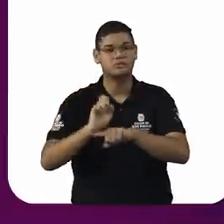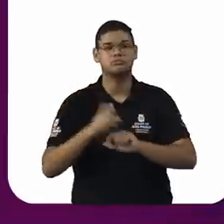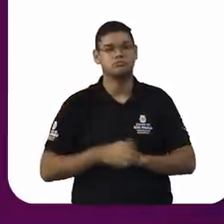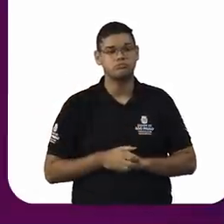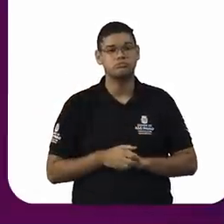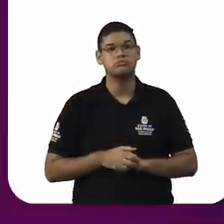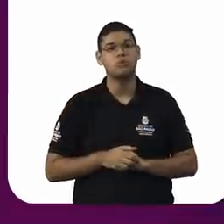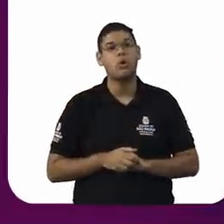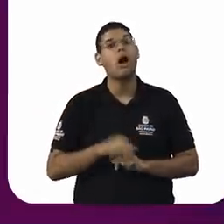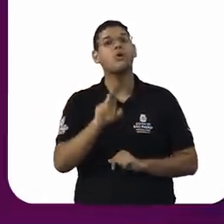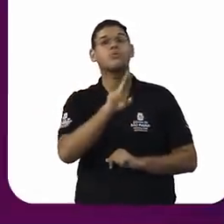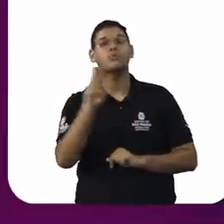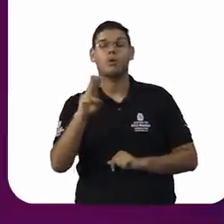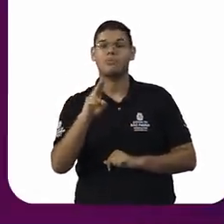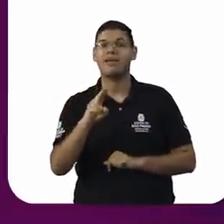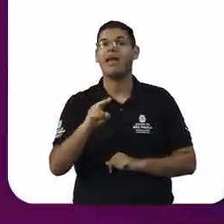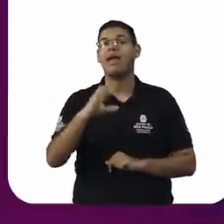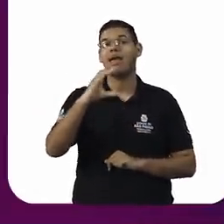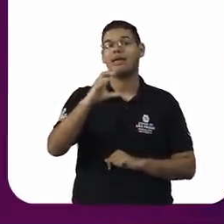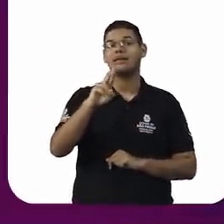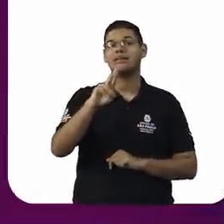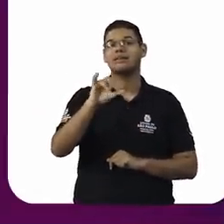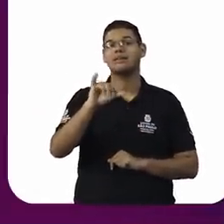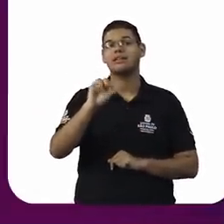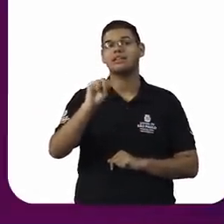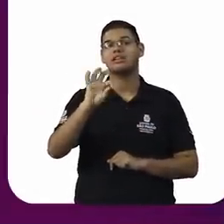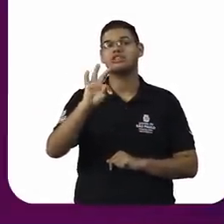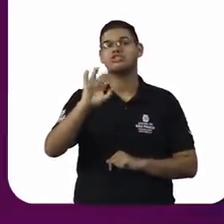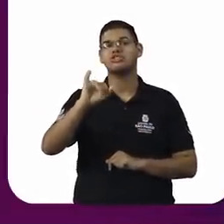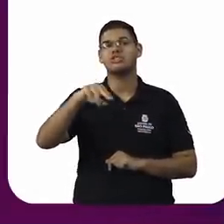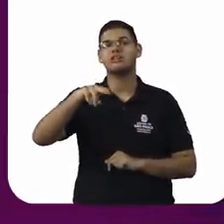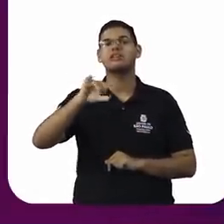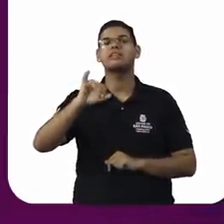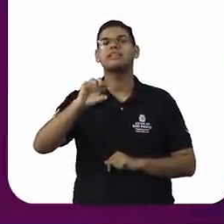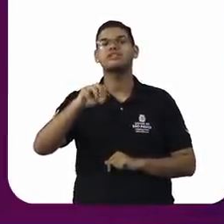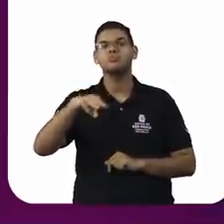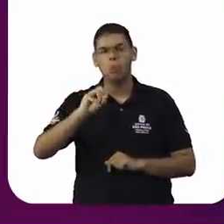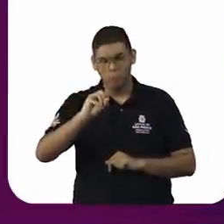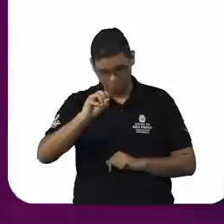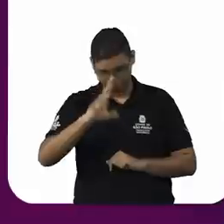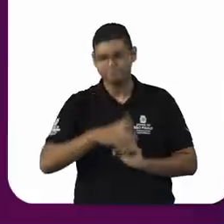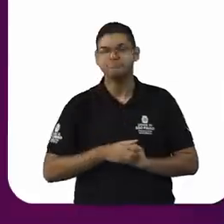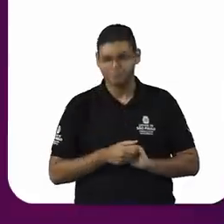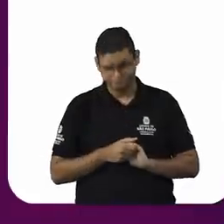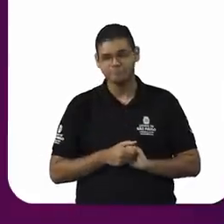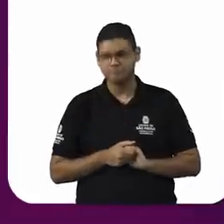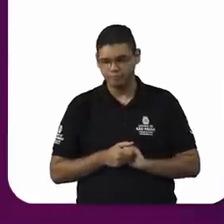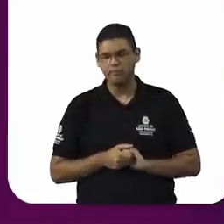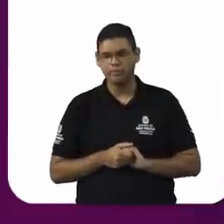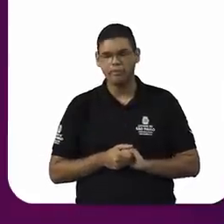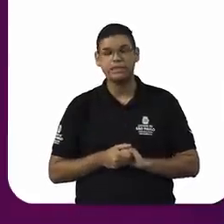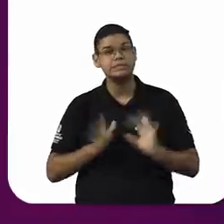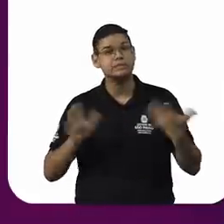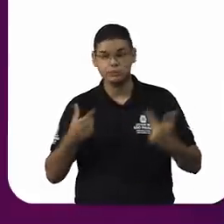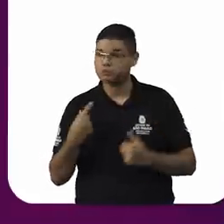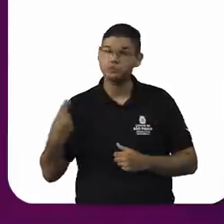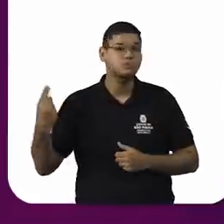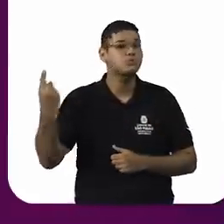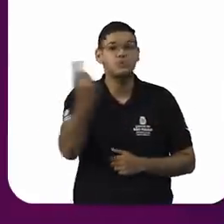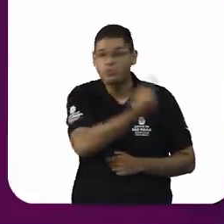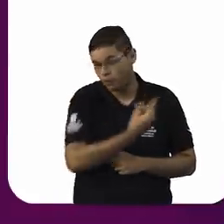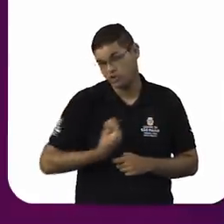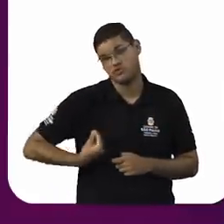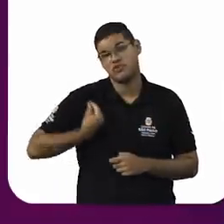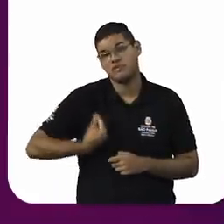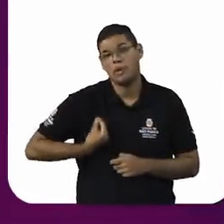cristianismo compulsório. Agora, nós vivemos e nós conformamos,